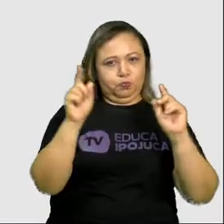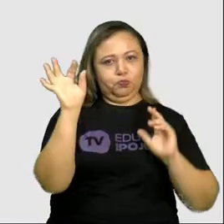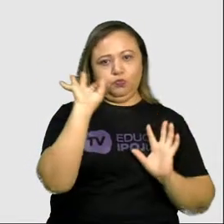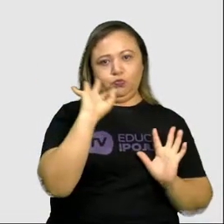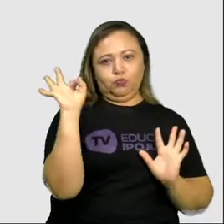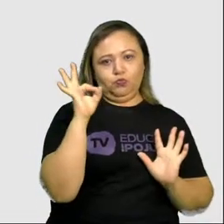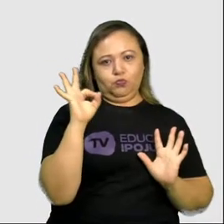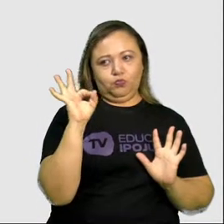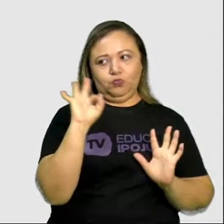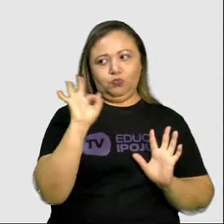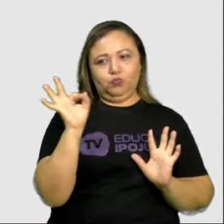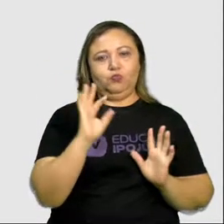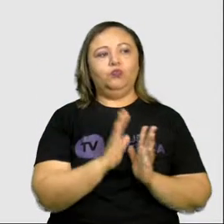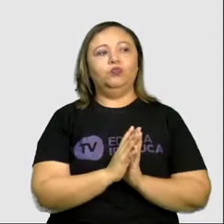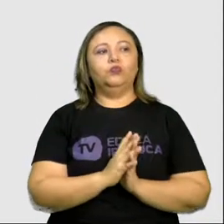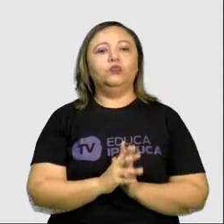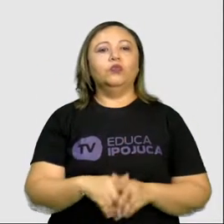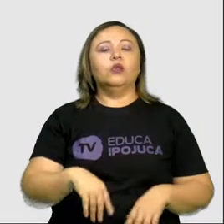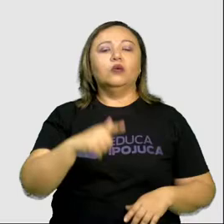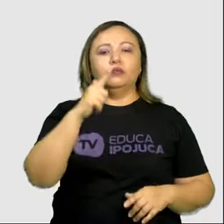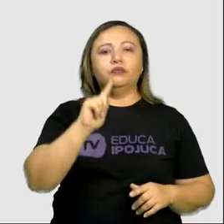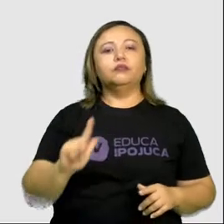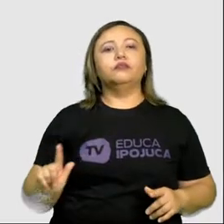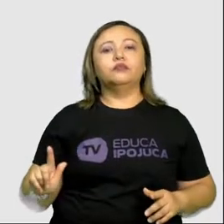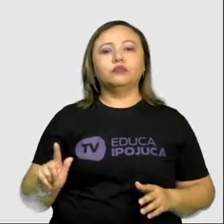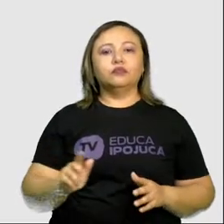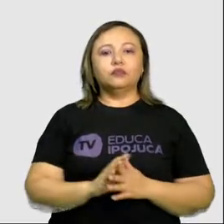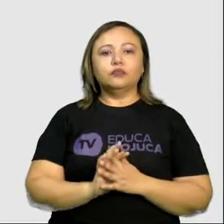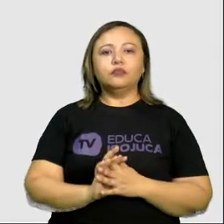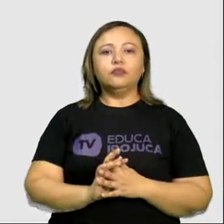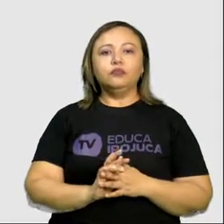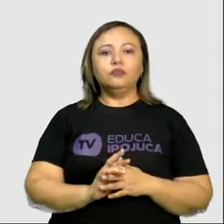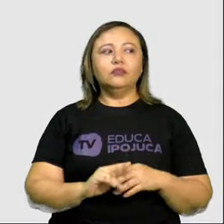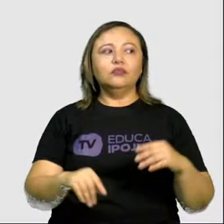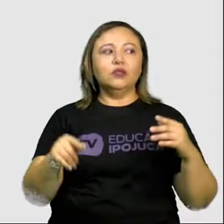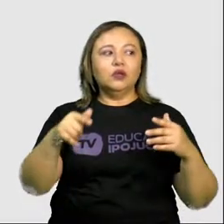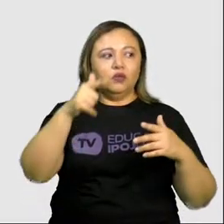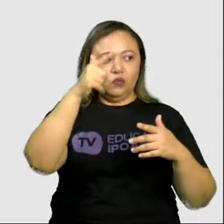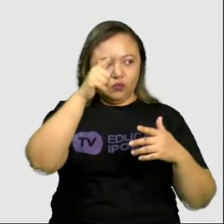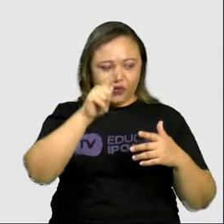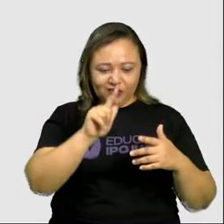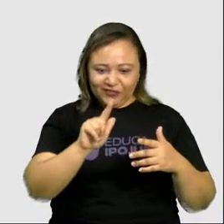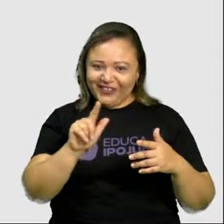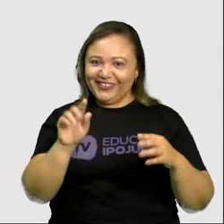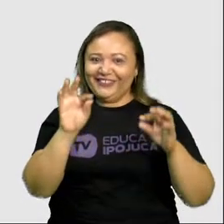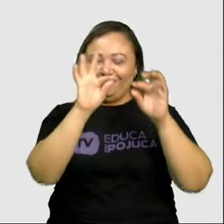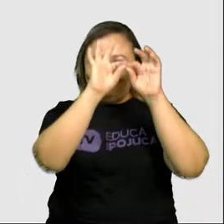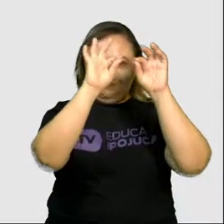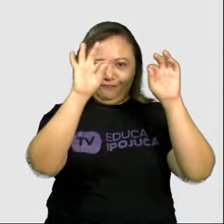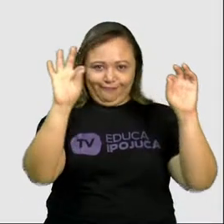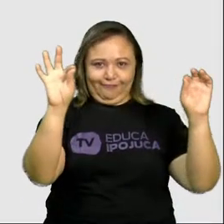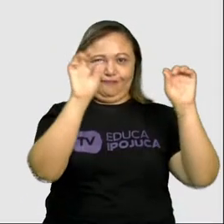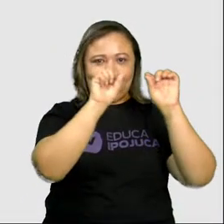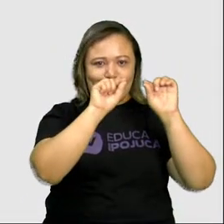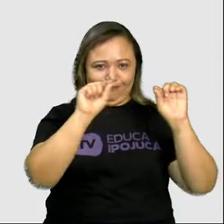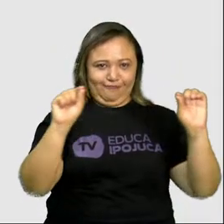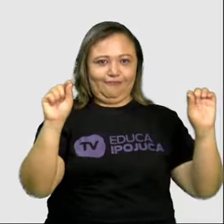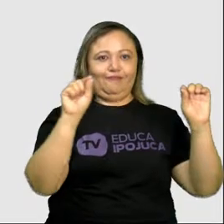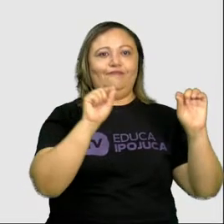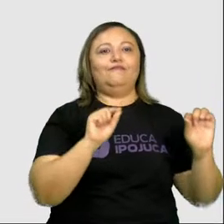pontinhos. Vamos pro próximo. Explorando as linhas. Olha aí. Tudo linha.